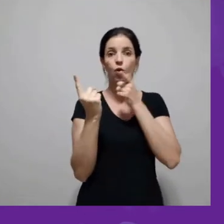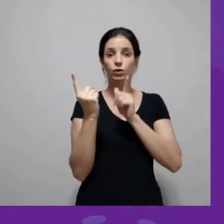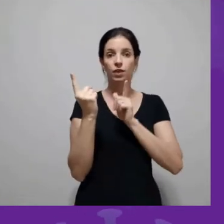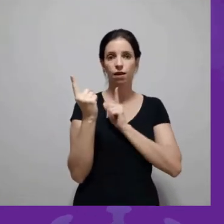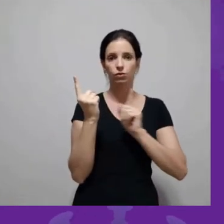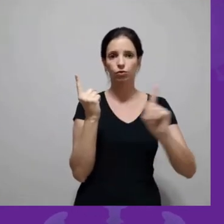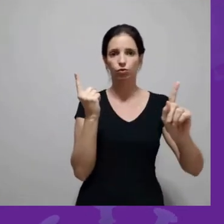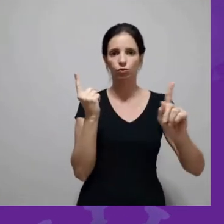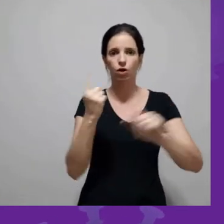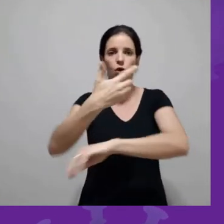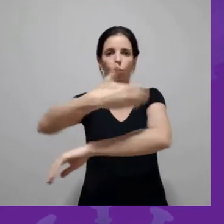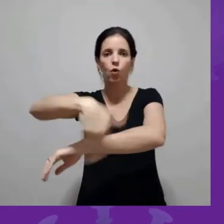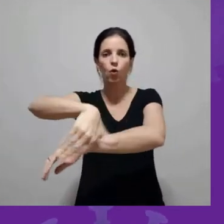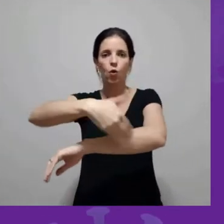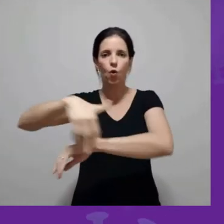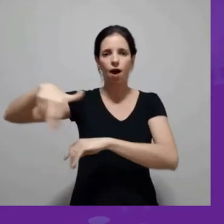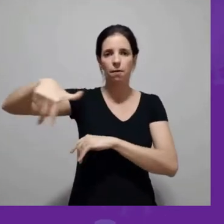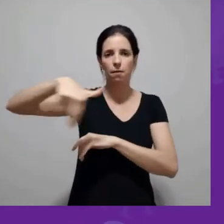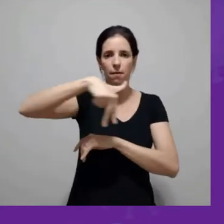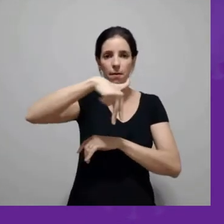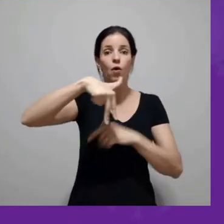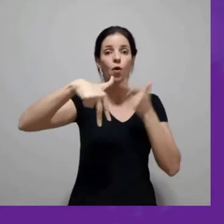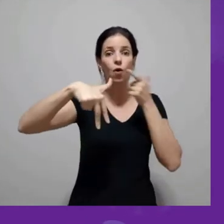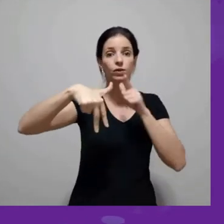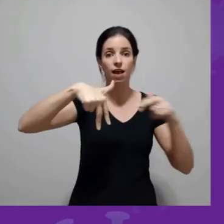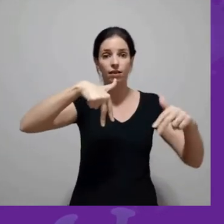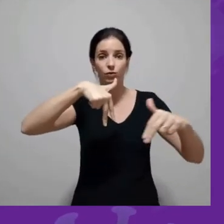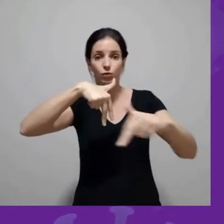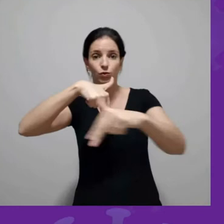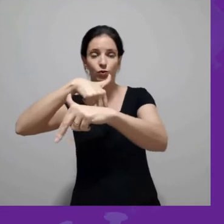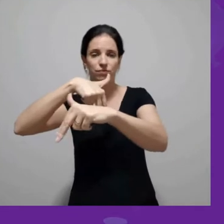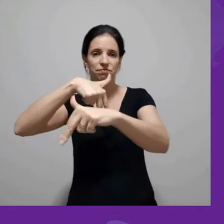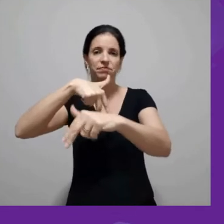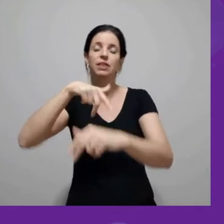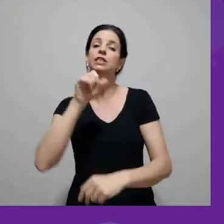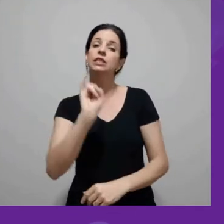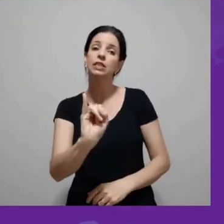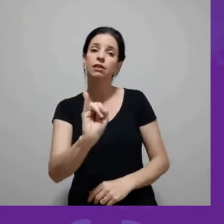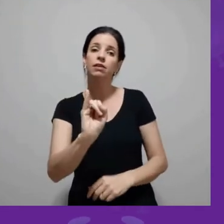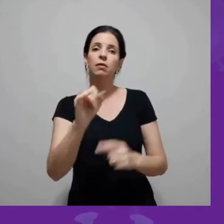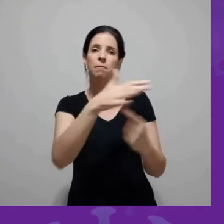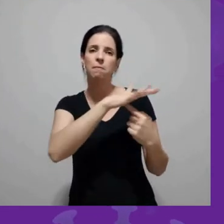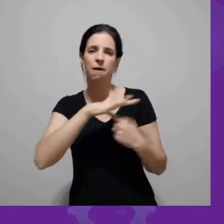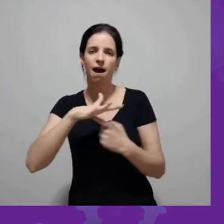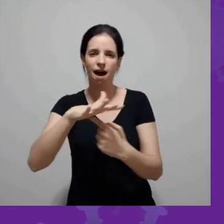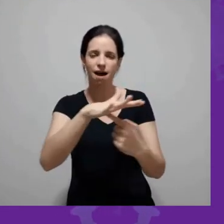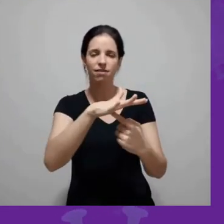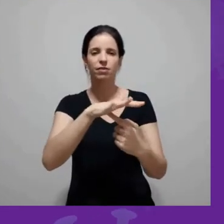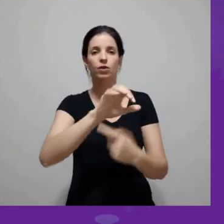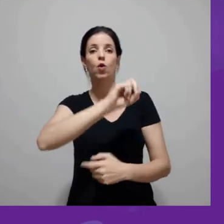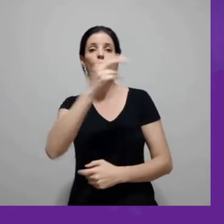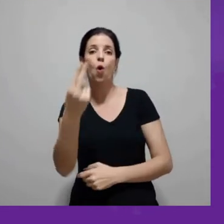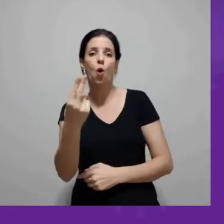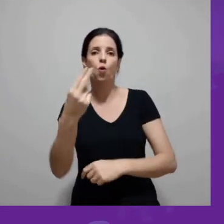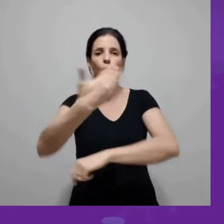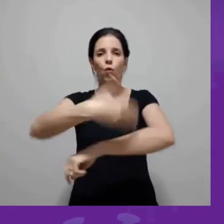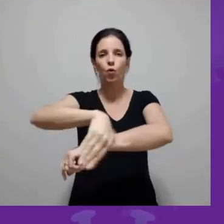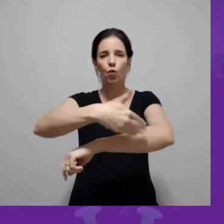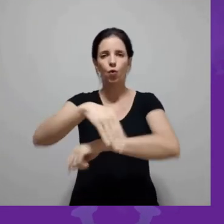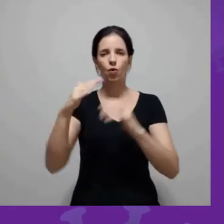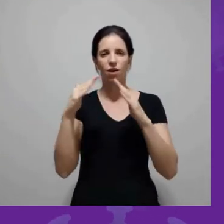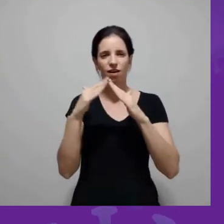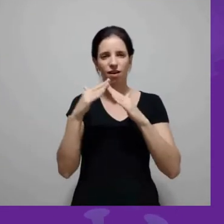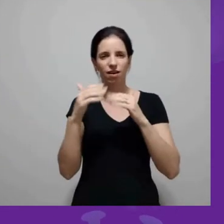Se vem uma pessoa atravessando a rua, ela atravessa para o outro lado. Se a pessoa conseguir sair para um parque ou para a rua,